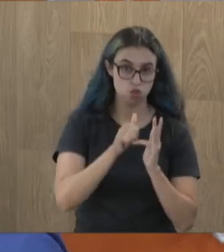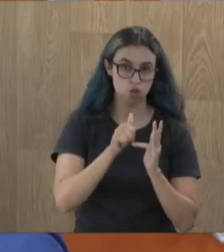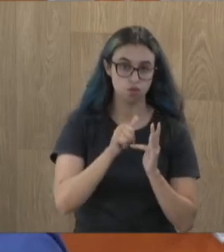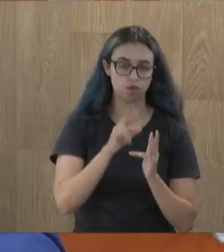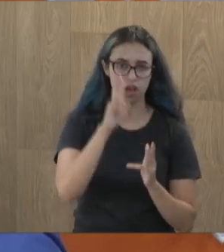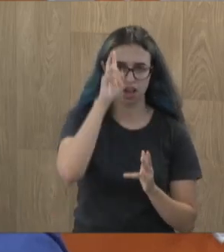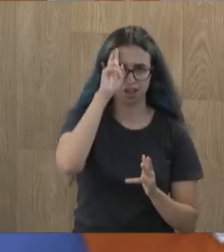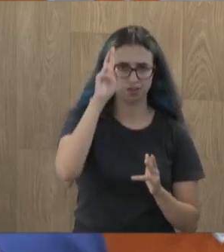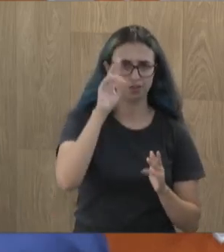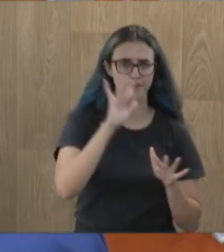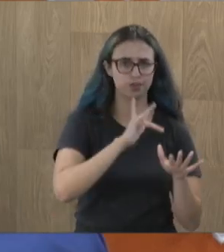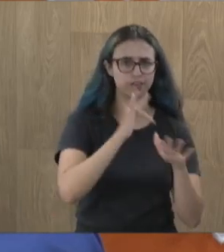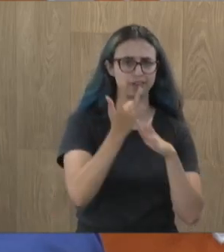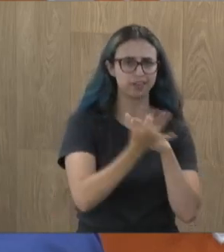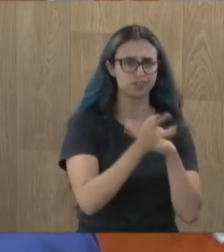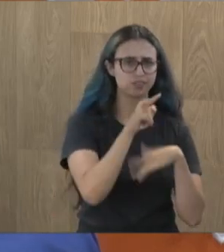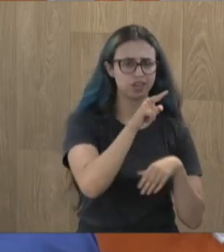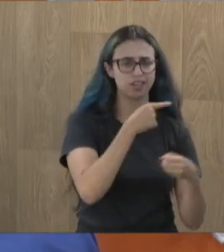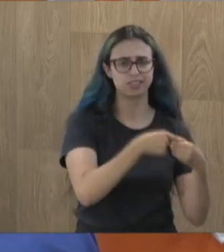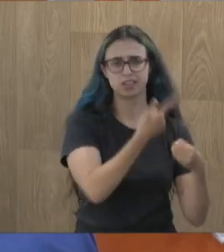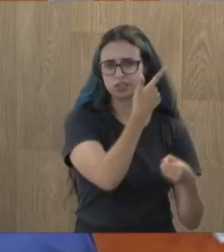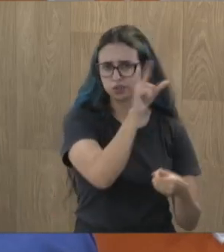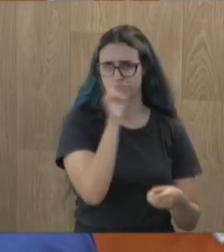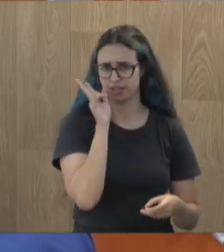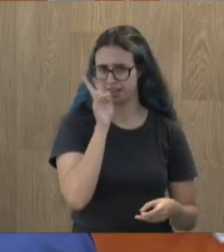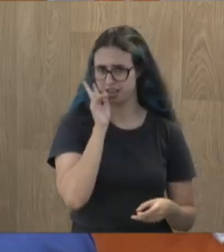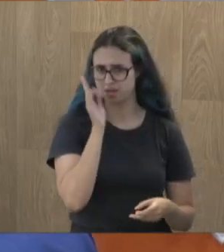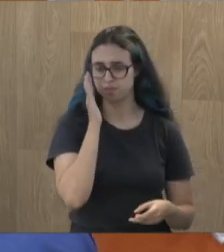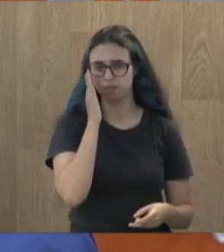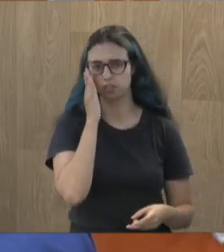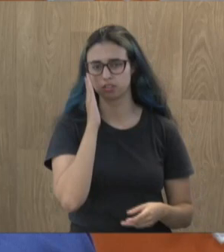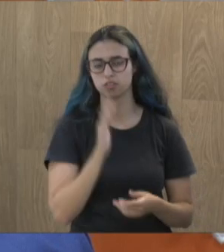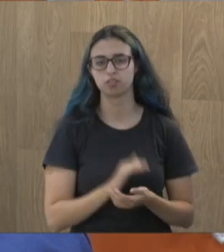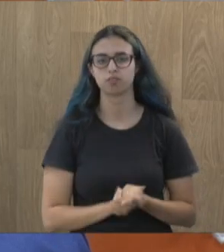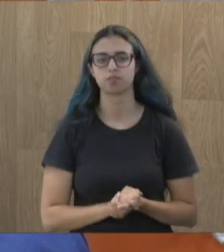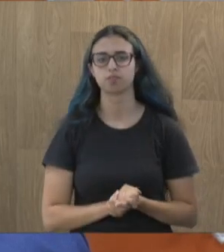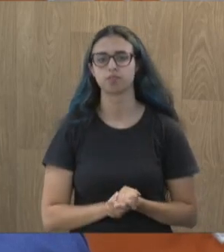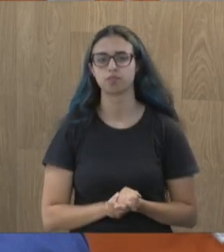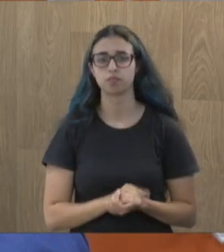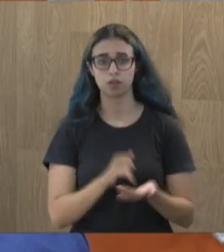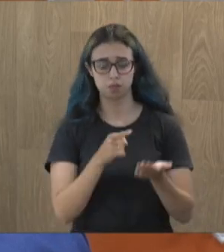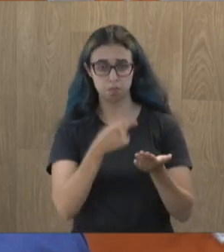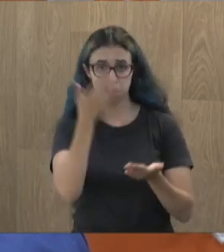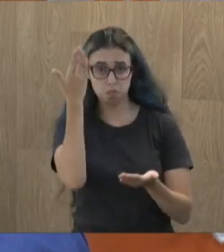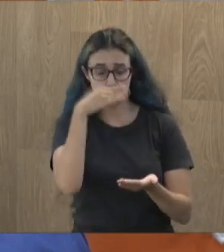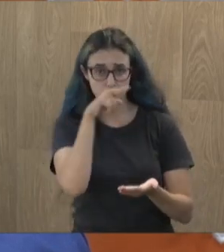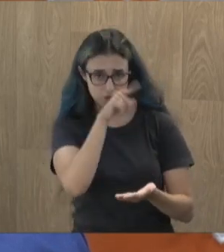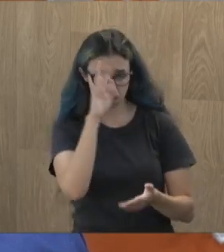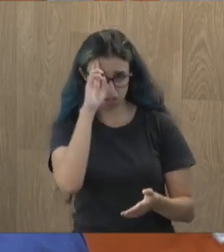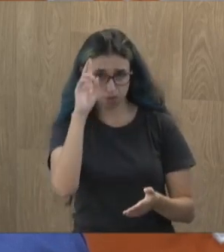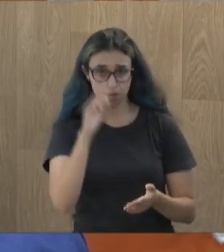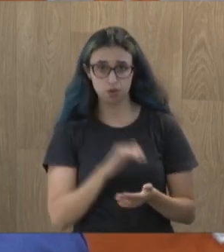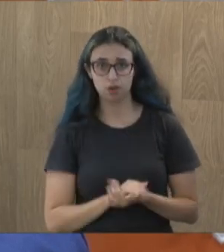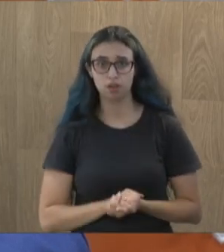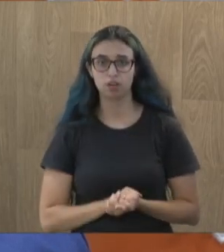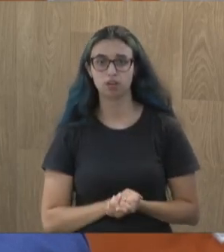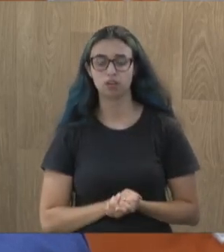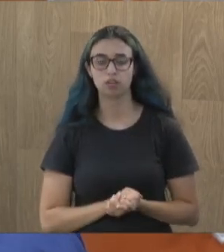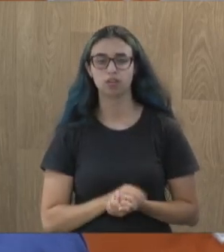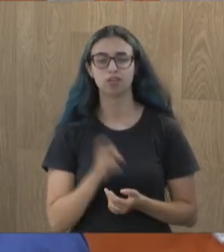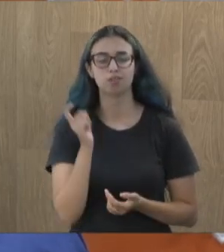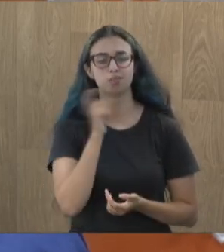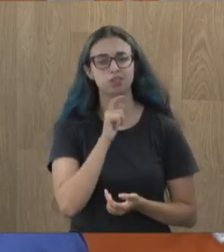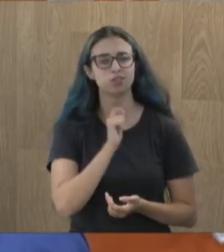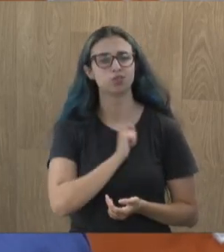mentiroso, covarde. Fala aqui, mostra que ela é dona, então prova, seu mentiroso,